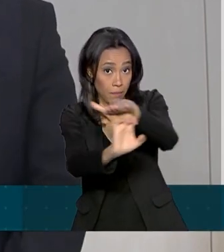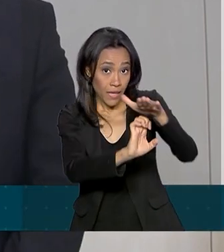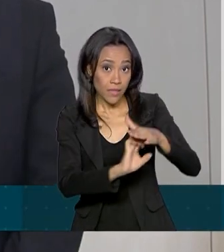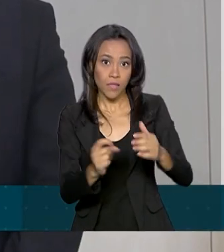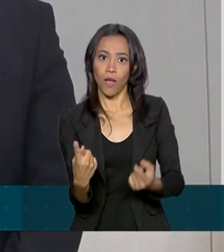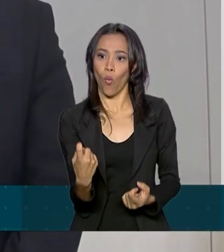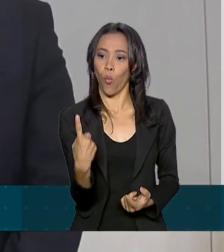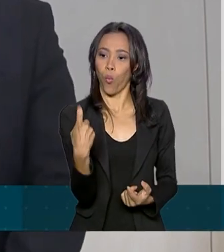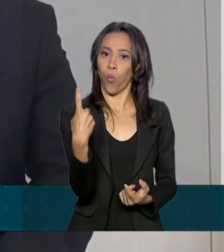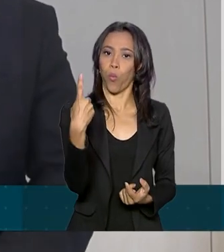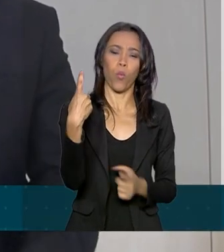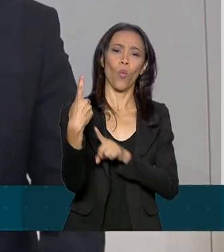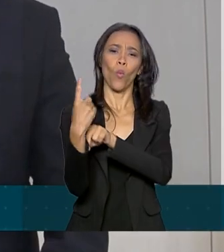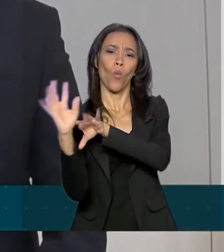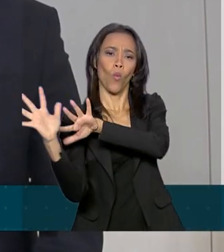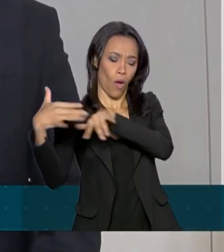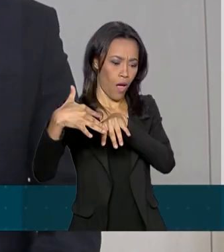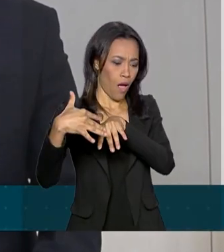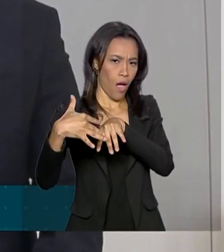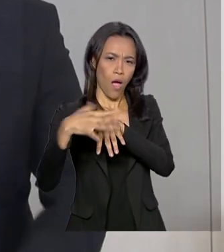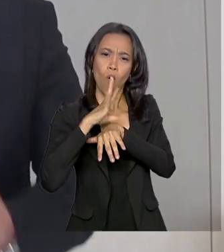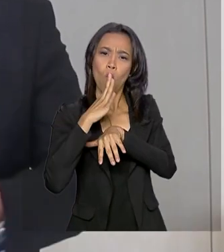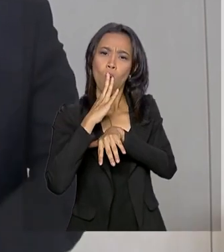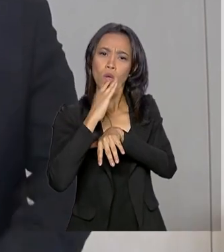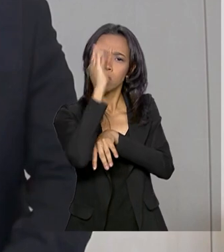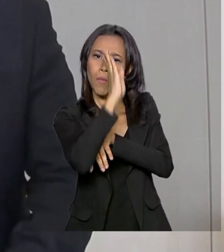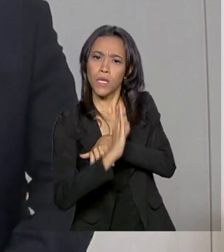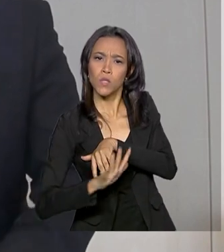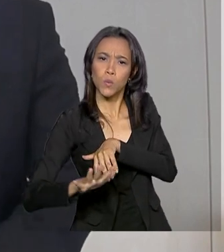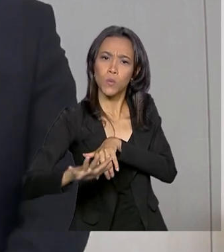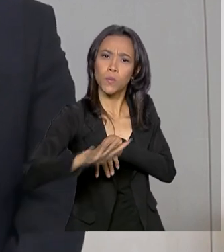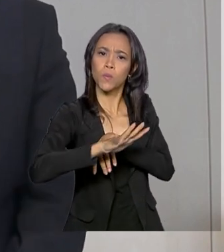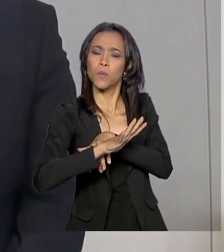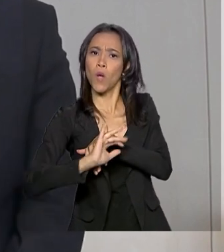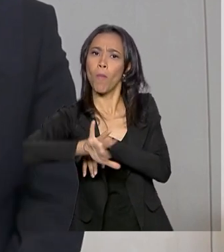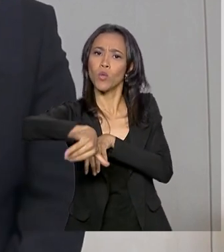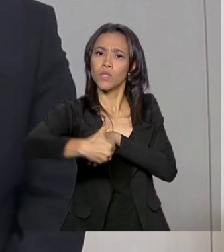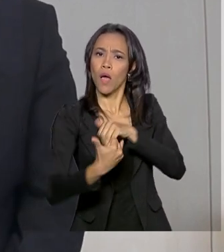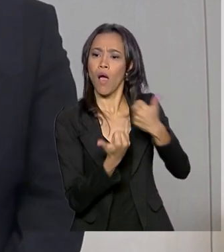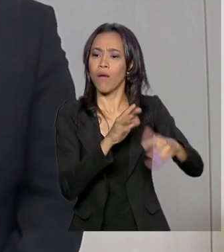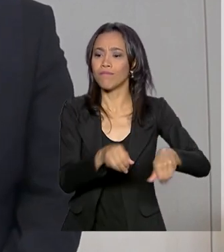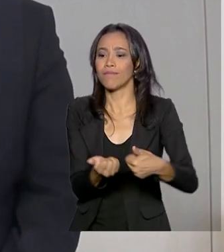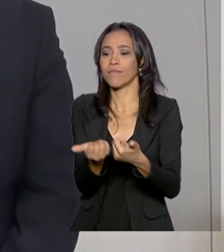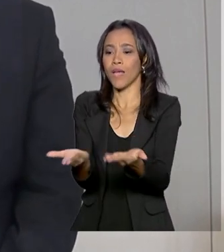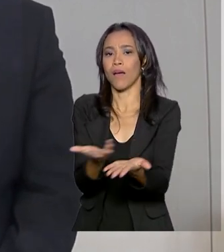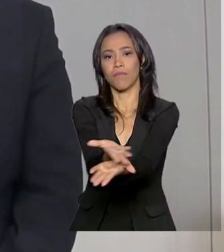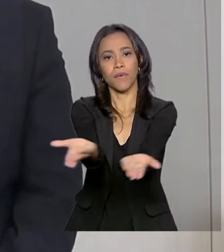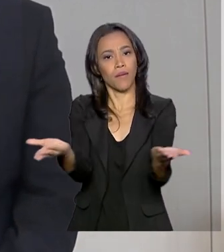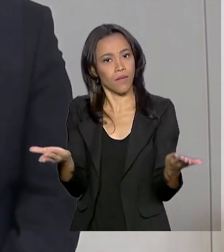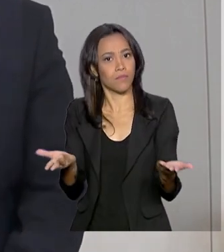para conhecer melhor o ambiente econômico brasileiro e as oportunidades que o país oferece para a realização de negócios.